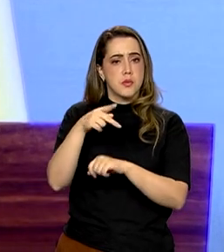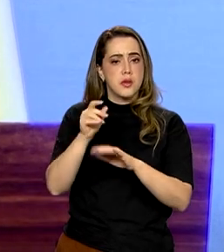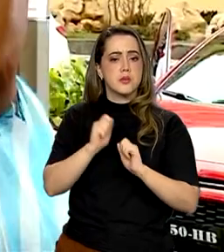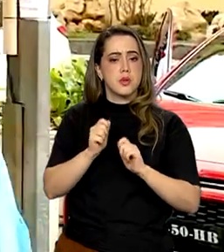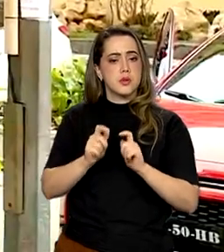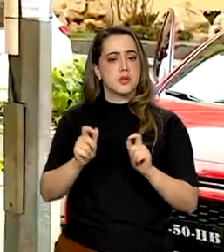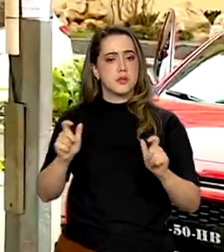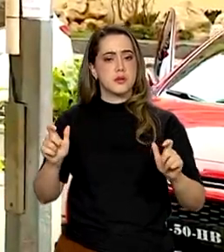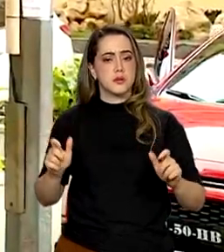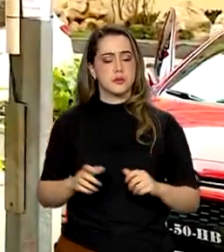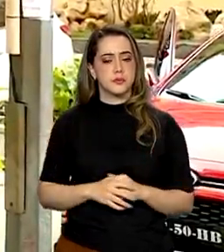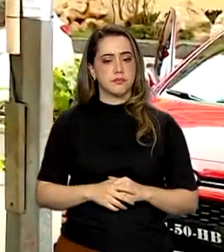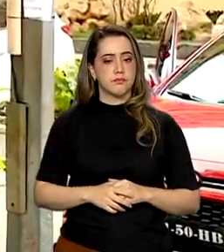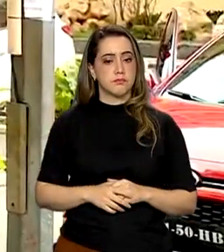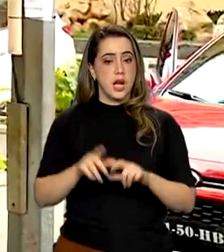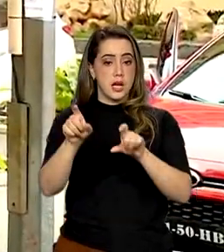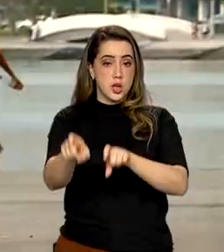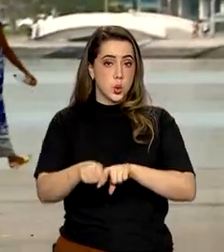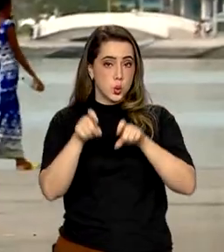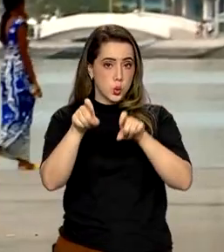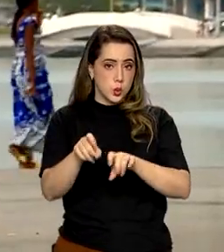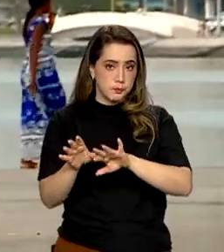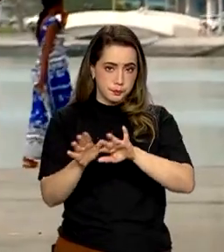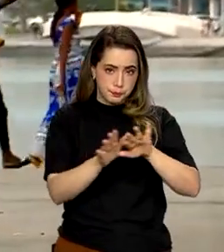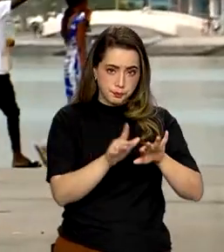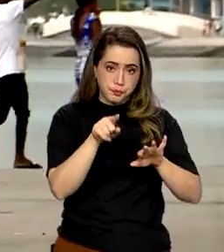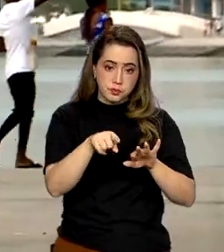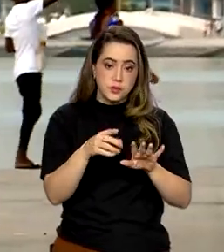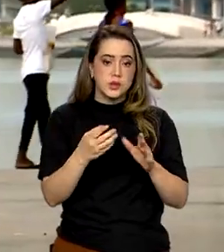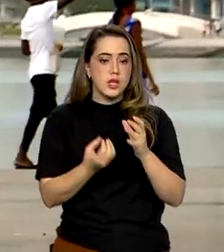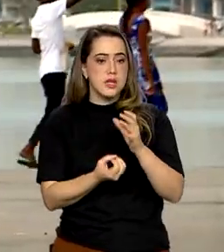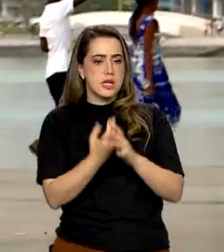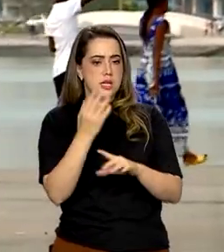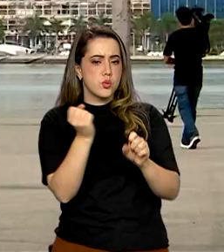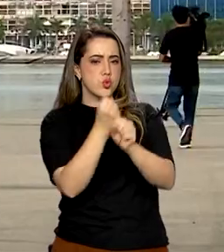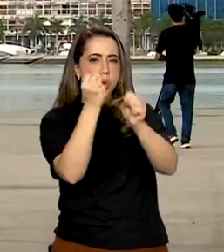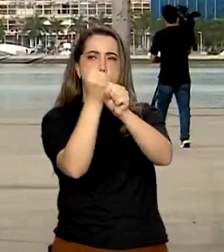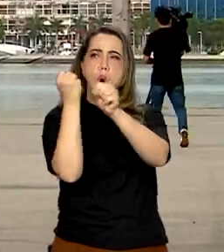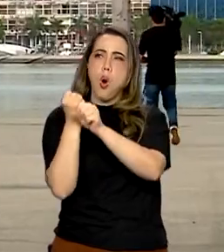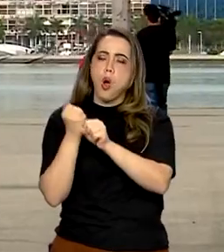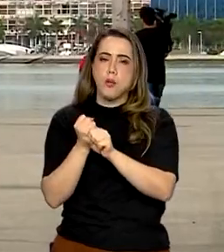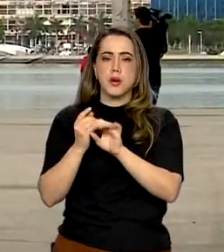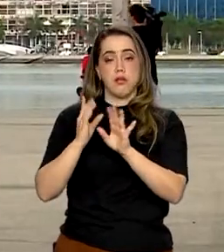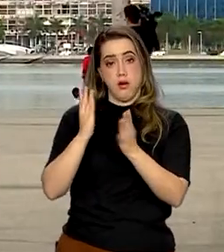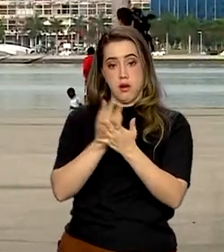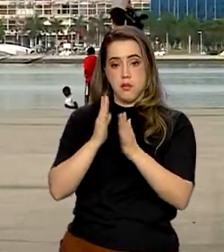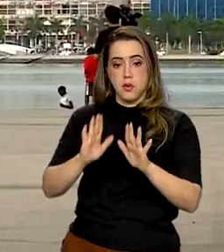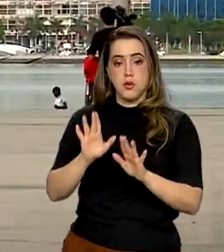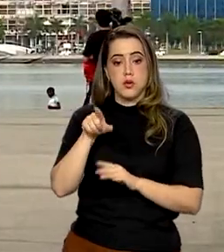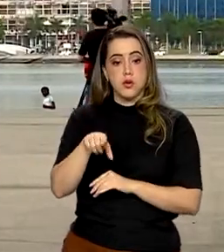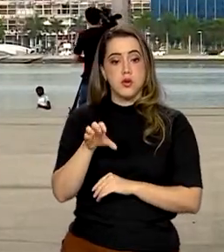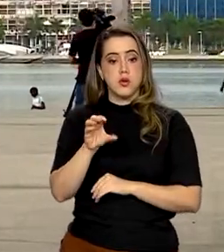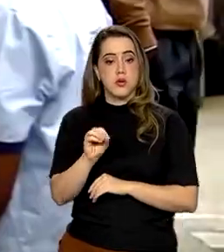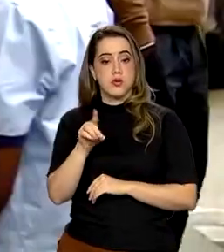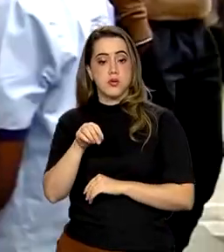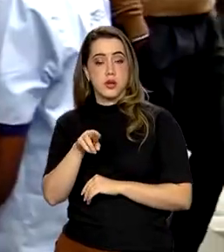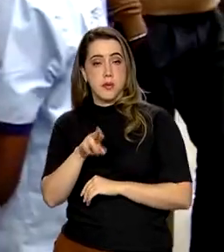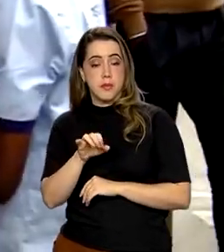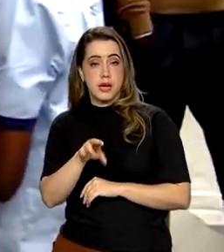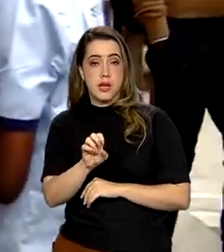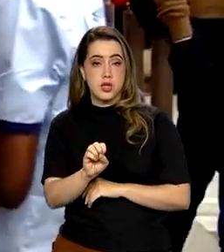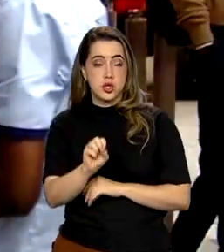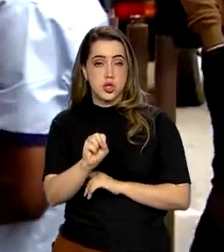crescer. Agronegócio, a parte, a fase de grandes construções ficou para trás. Só a construtora Odebrecht chegou a empregar